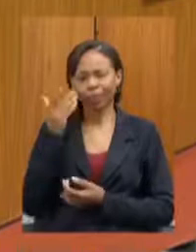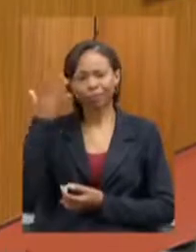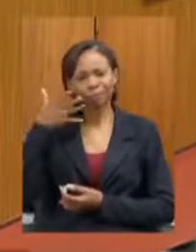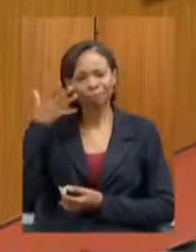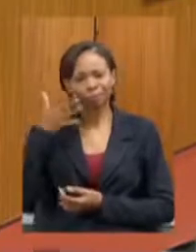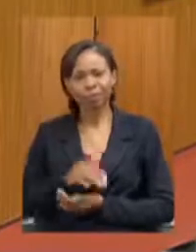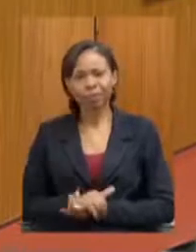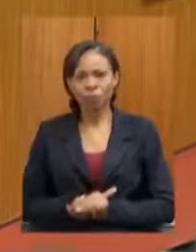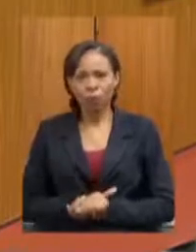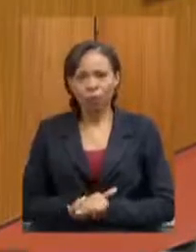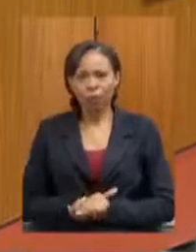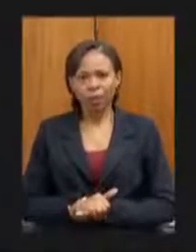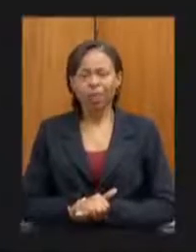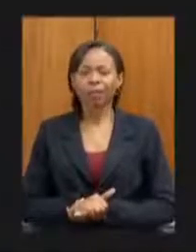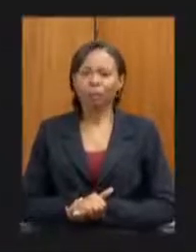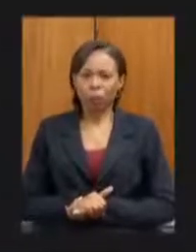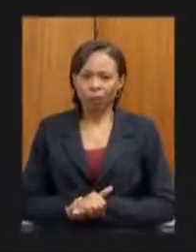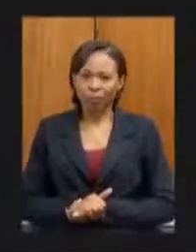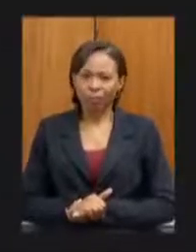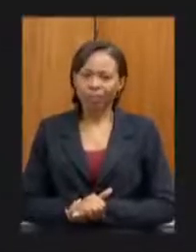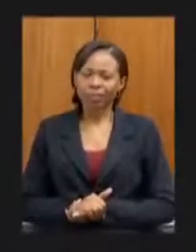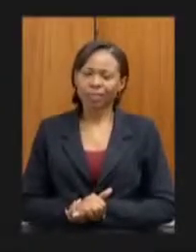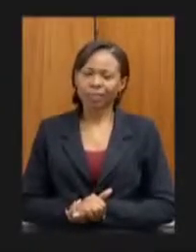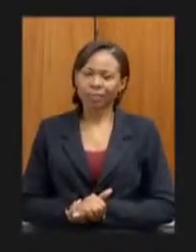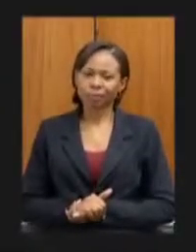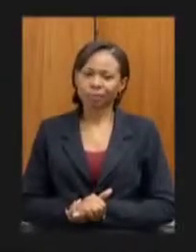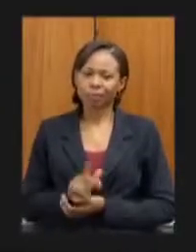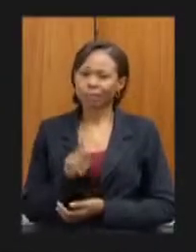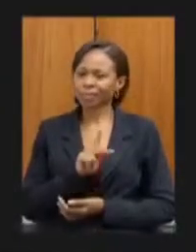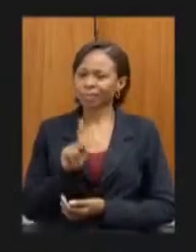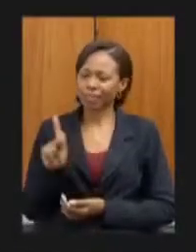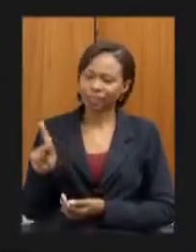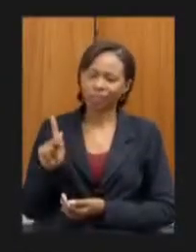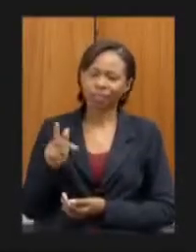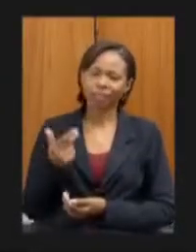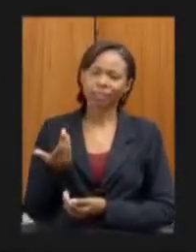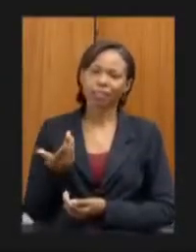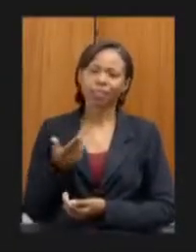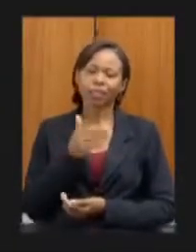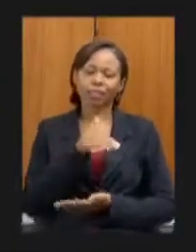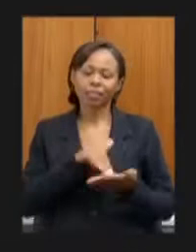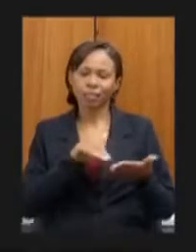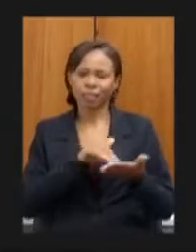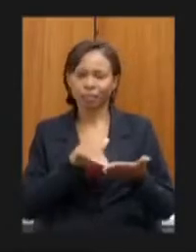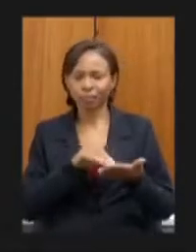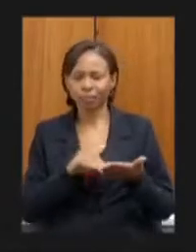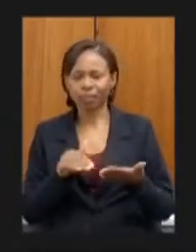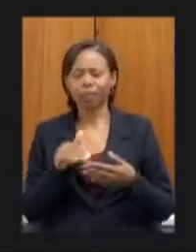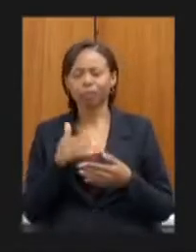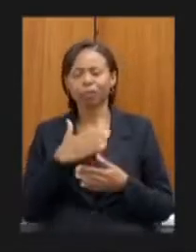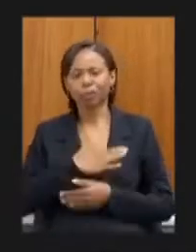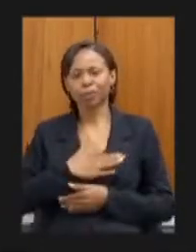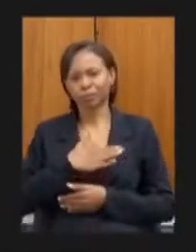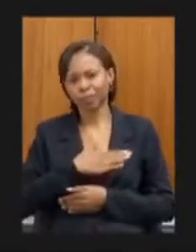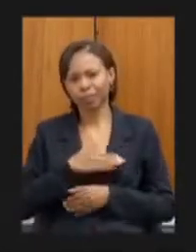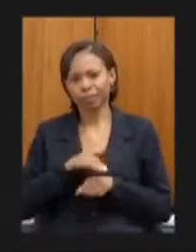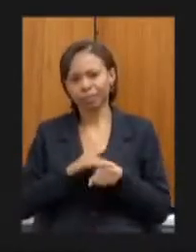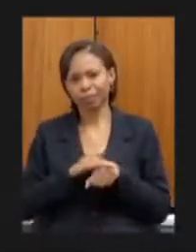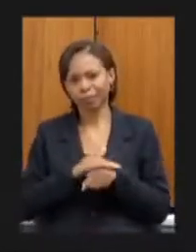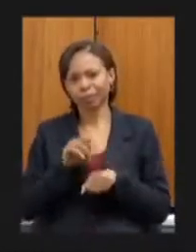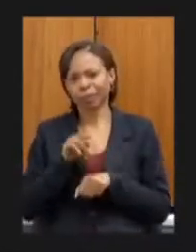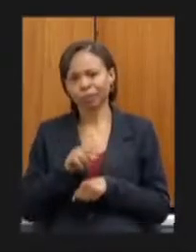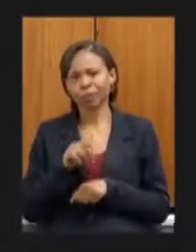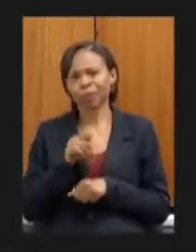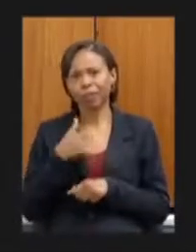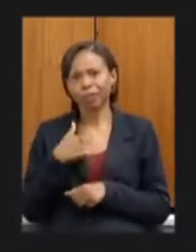senhor presidente é um prazer secretário falar com o senhor eu queria me dirigir aqui a todos os